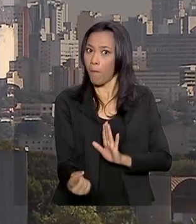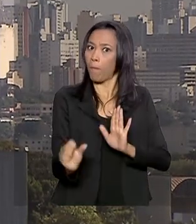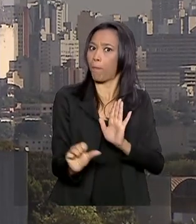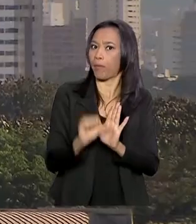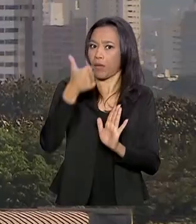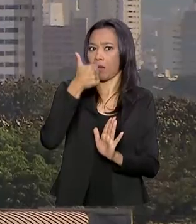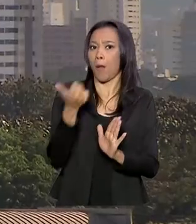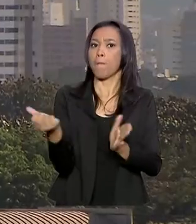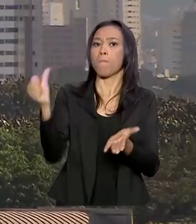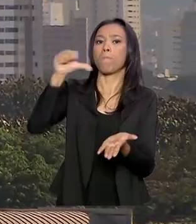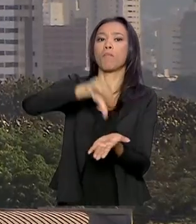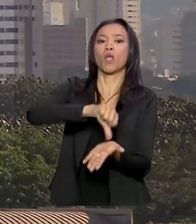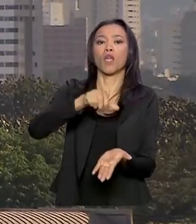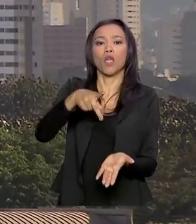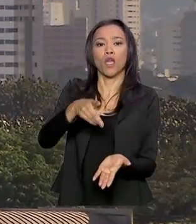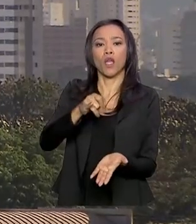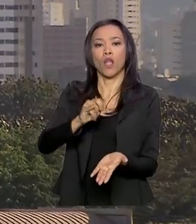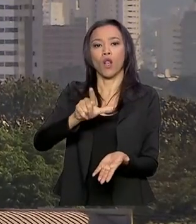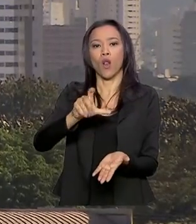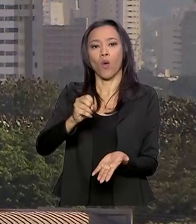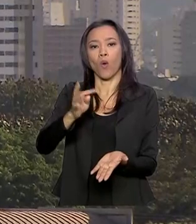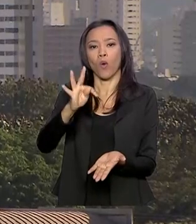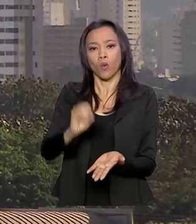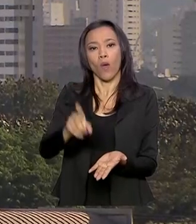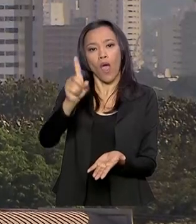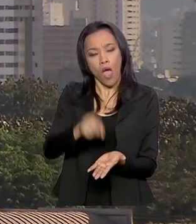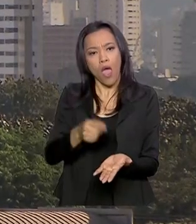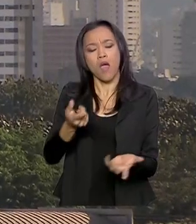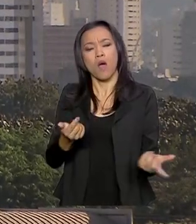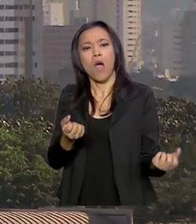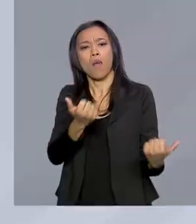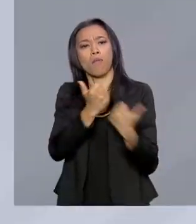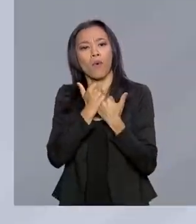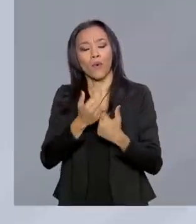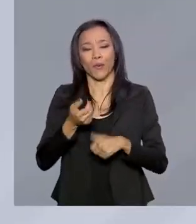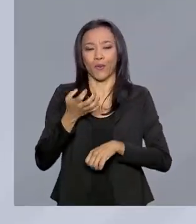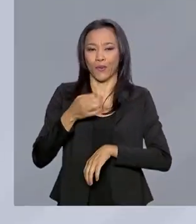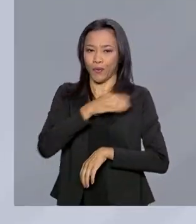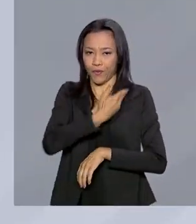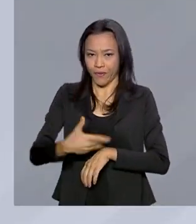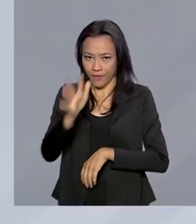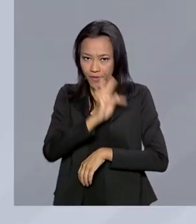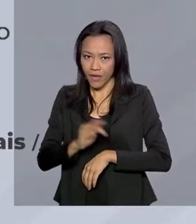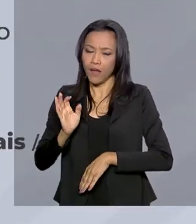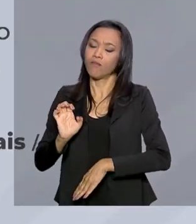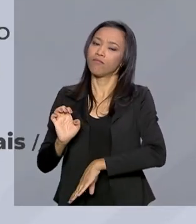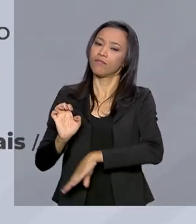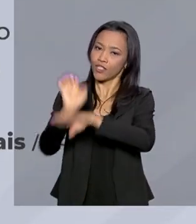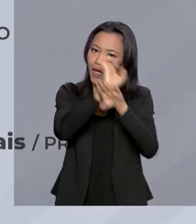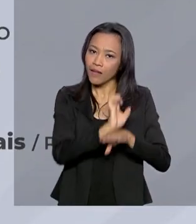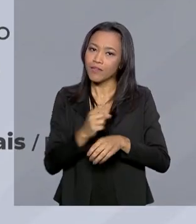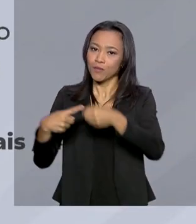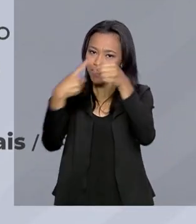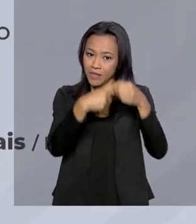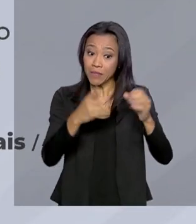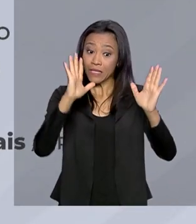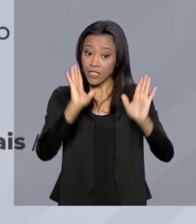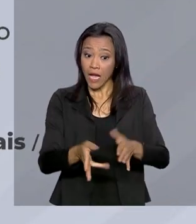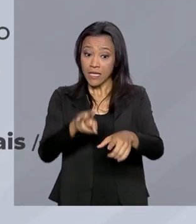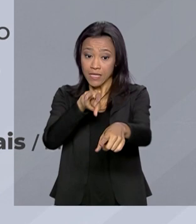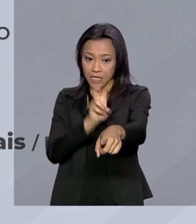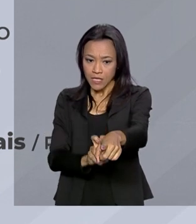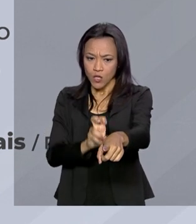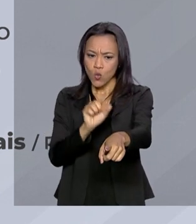São ações conjuntas entre União, Estados e Municípios. Cinco cidades já estão participando, uma